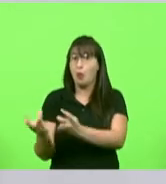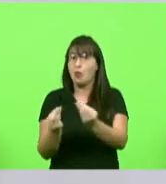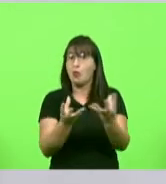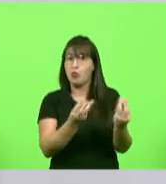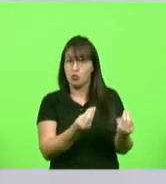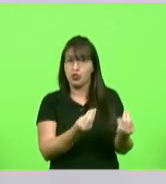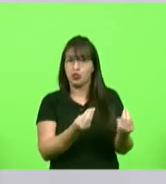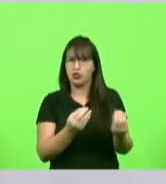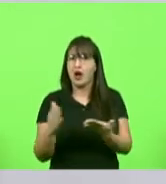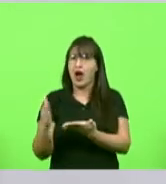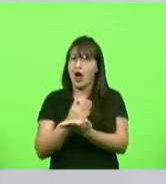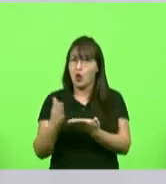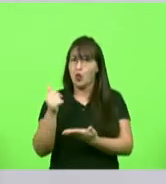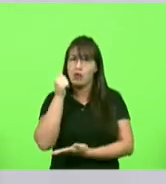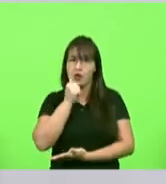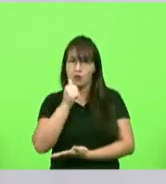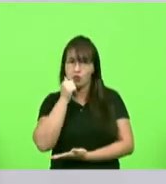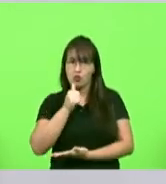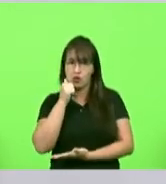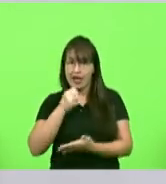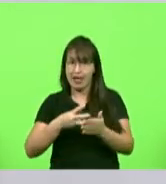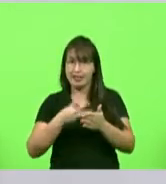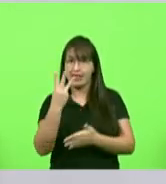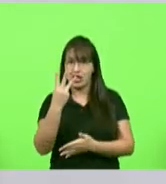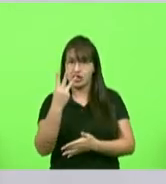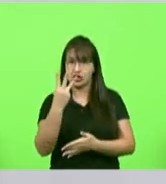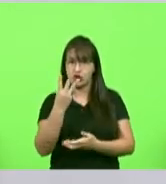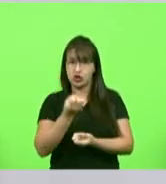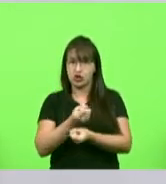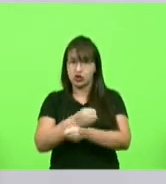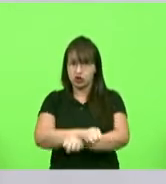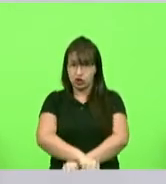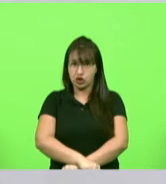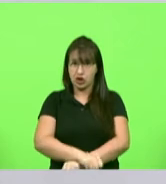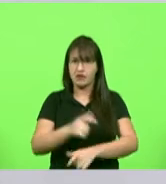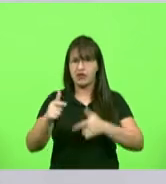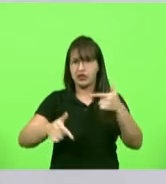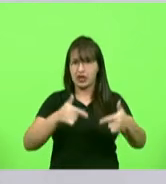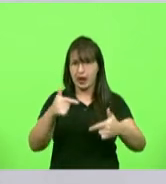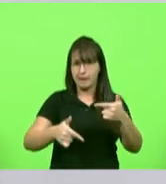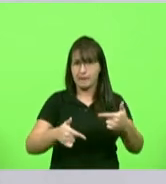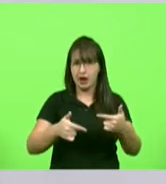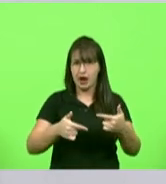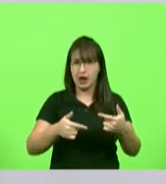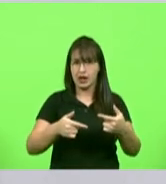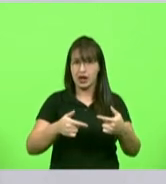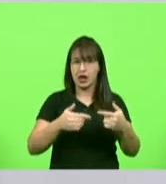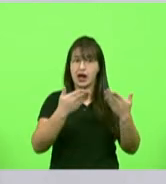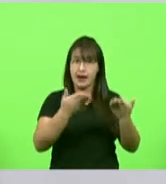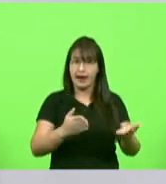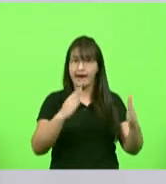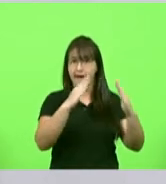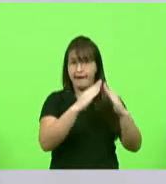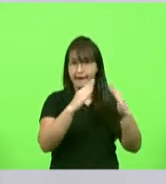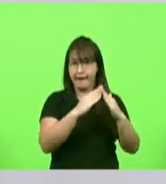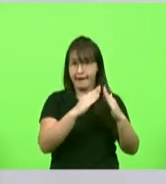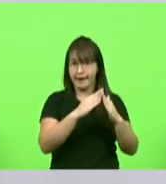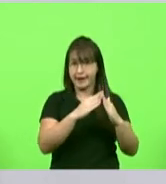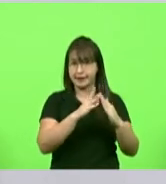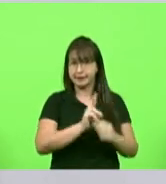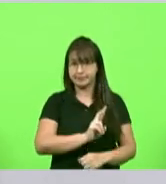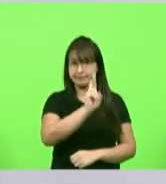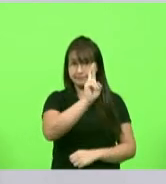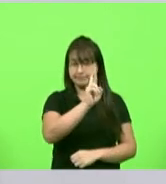escravas três escravas que trabalhavam na sede da fazenda e este